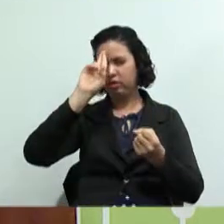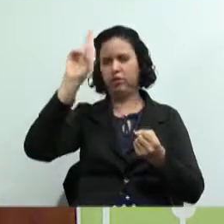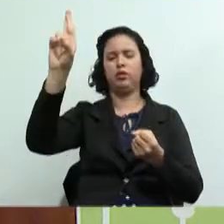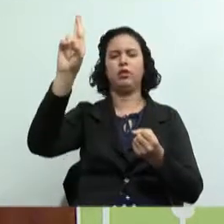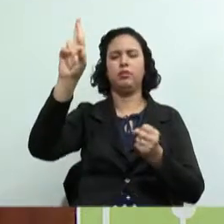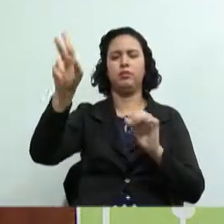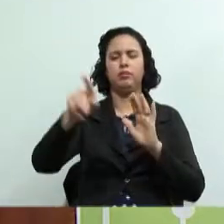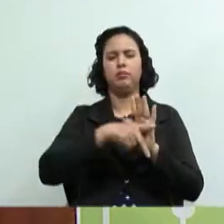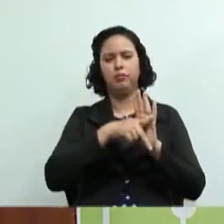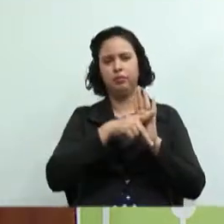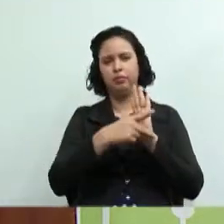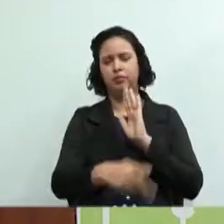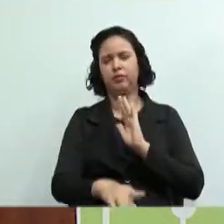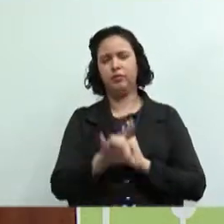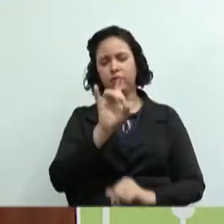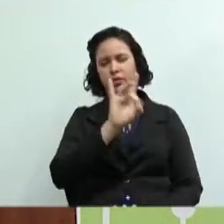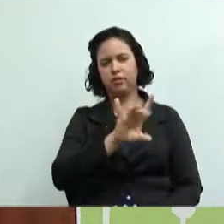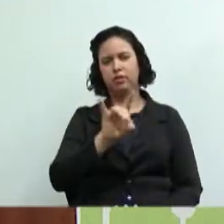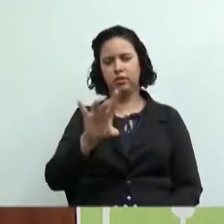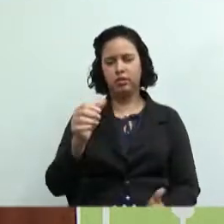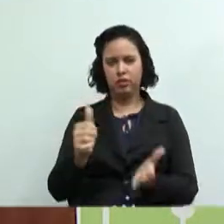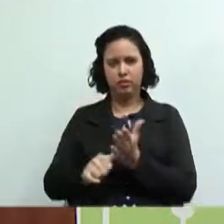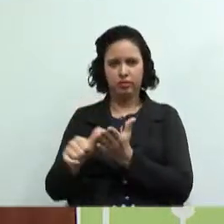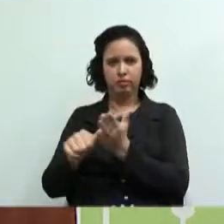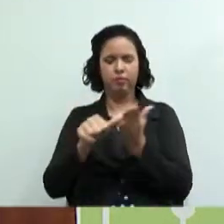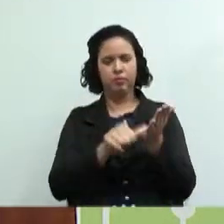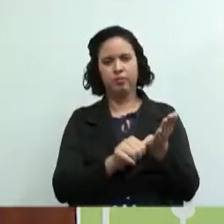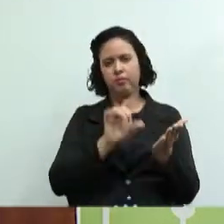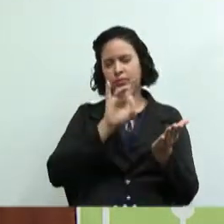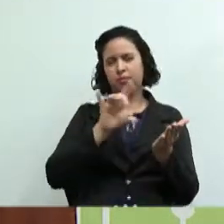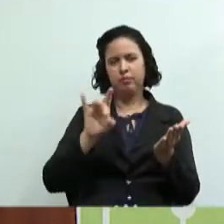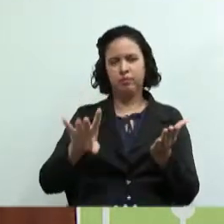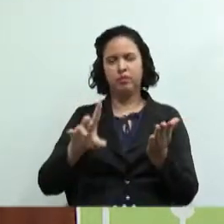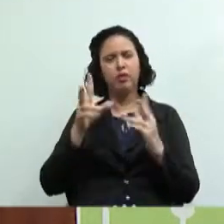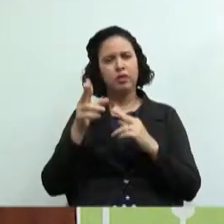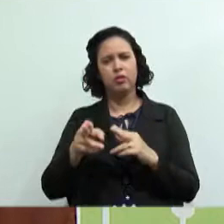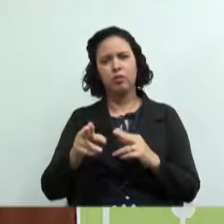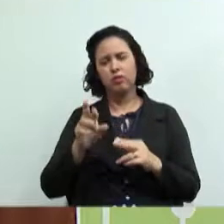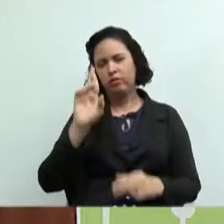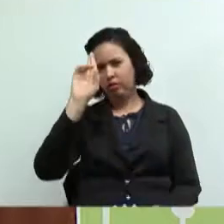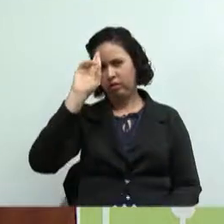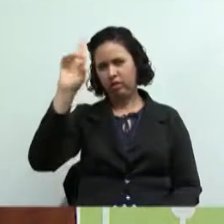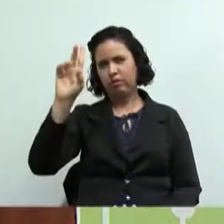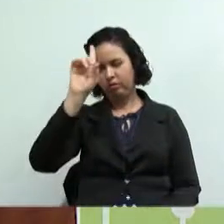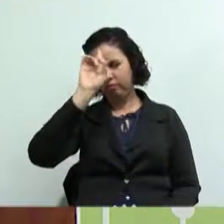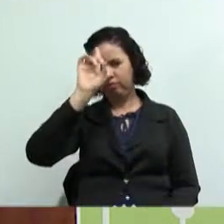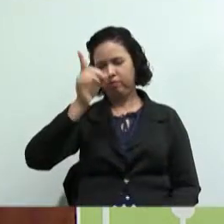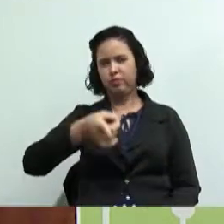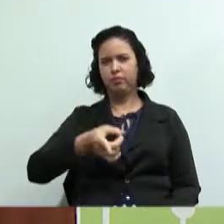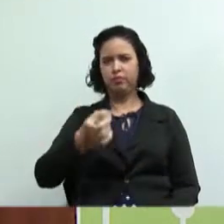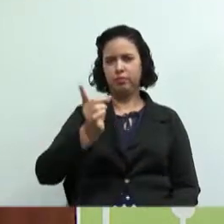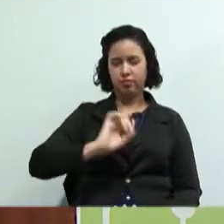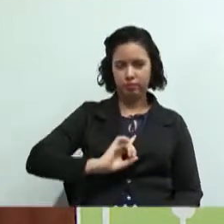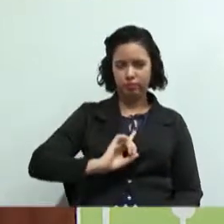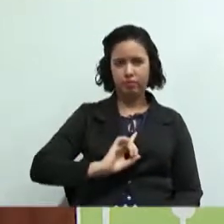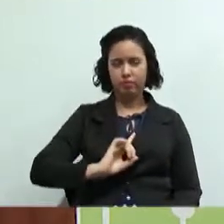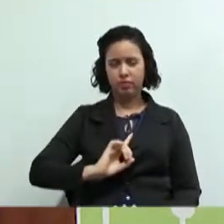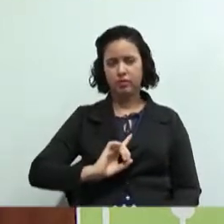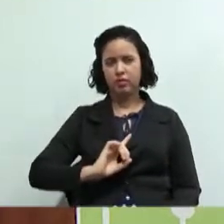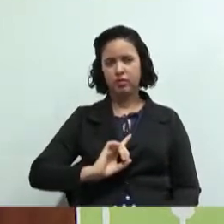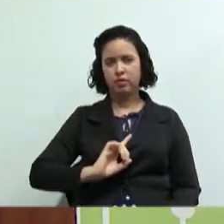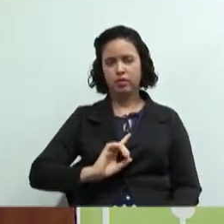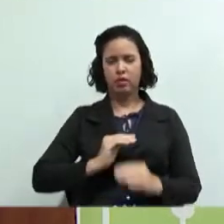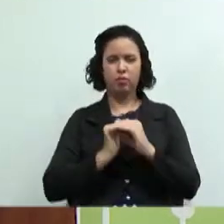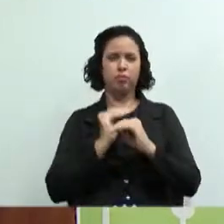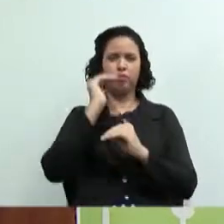indústria. Então, cada um passa a ser o seu próprio patrão, cada um passa a ser o seu próprio chefe, onde não há ordens, e